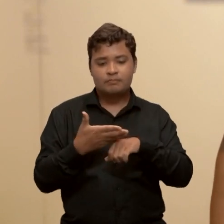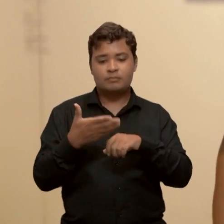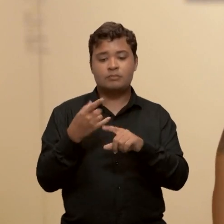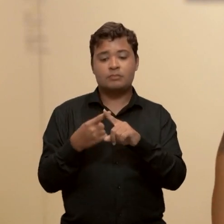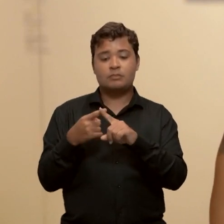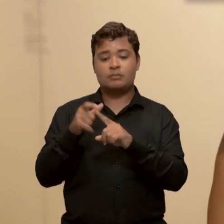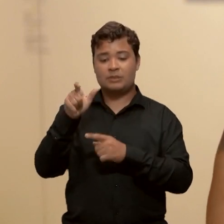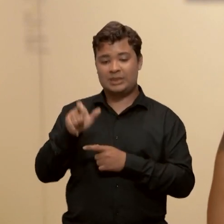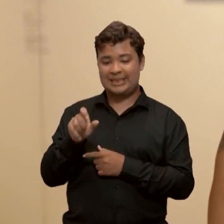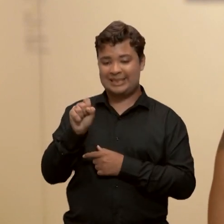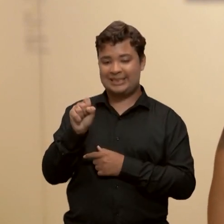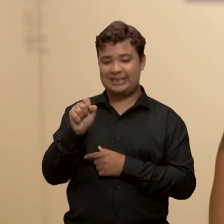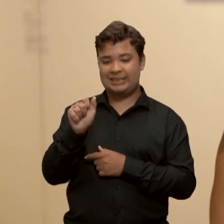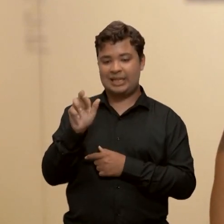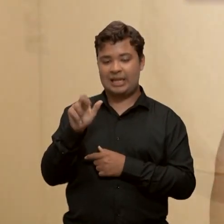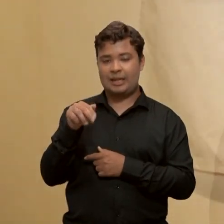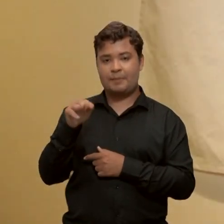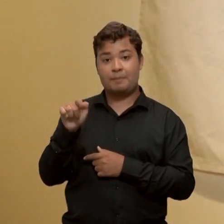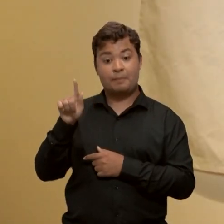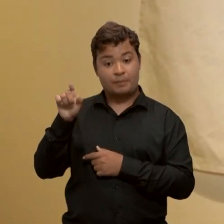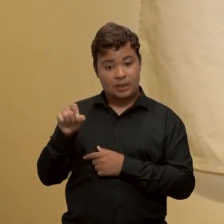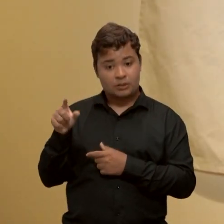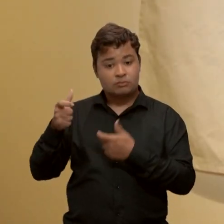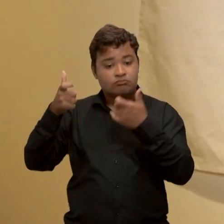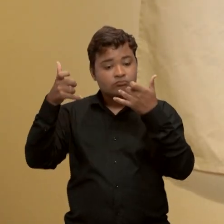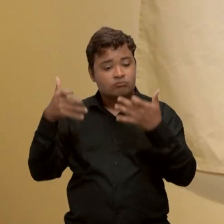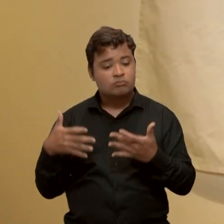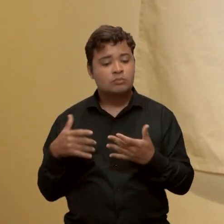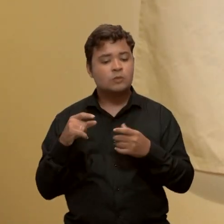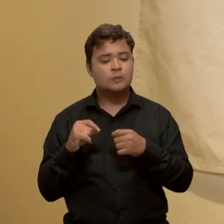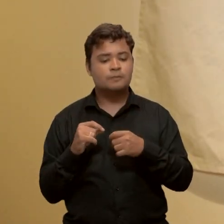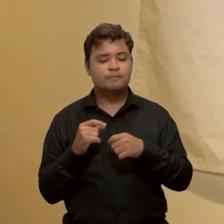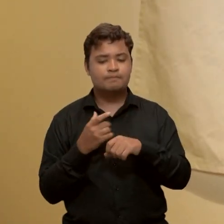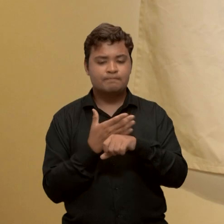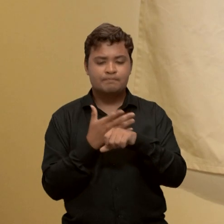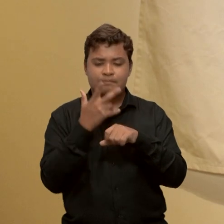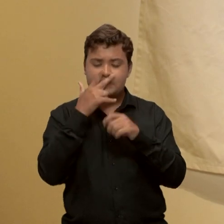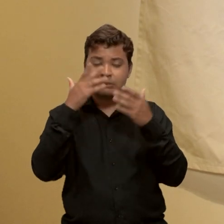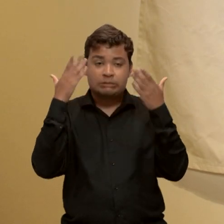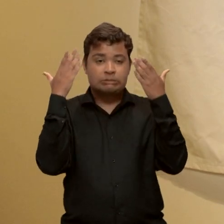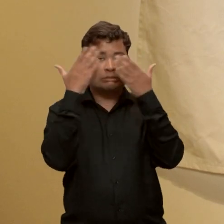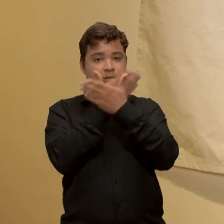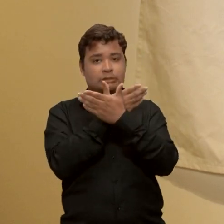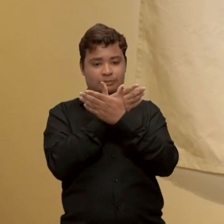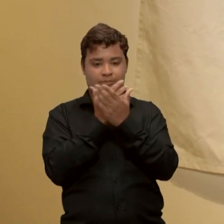Saramago descreve, que é um excesso, uma cegueira por excesso.